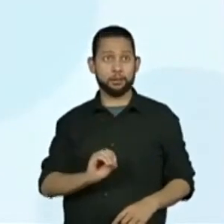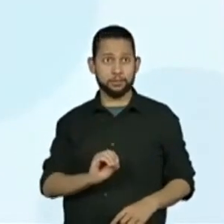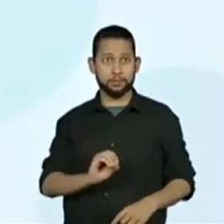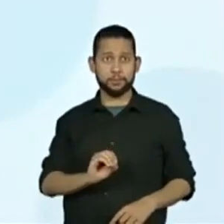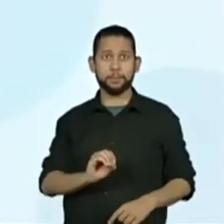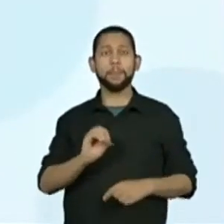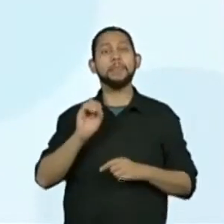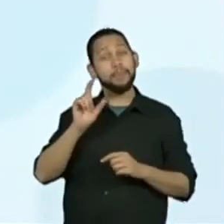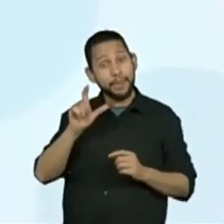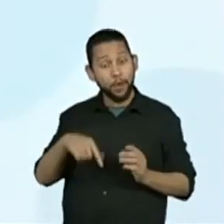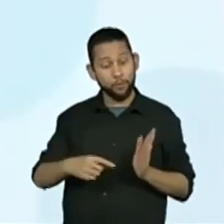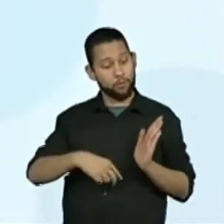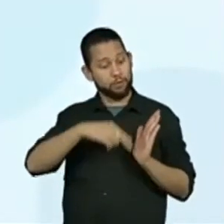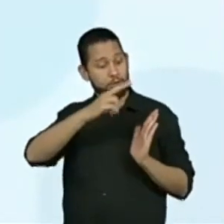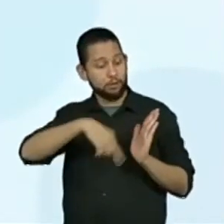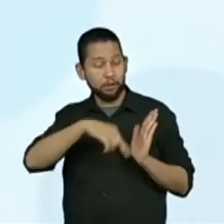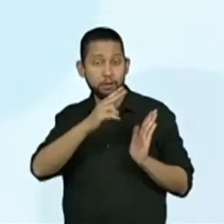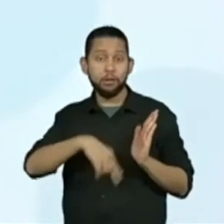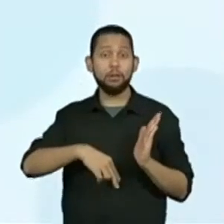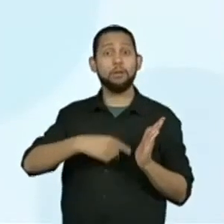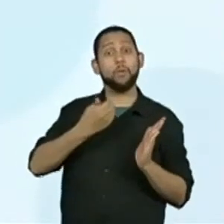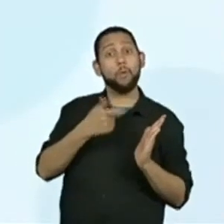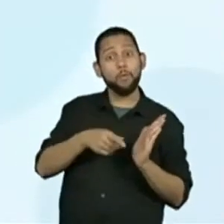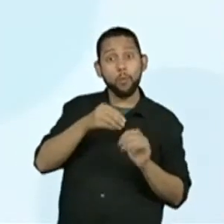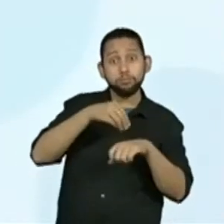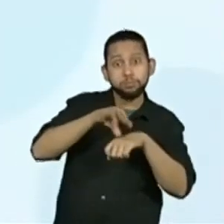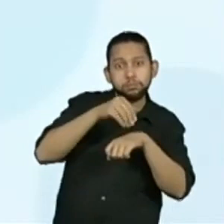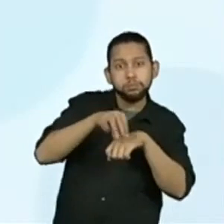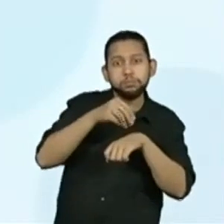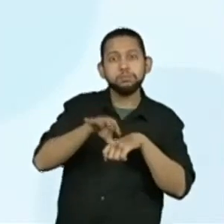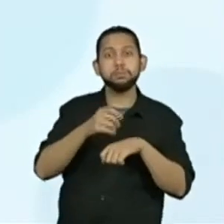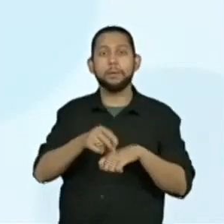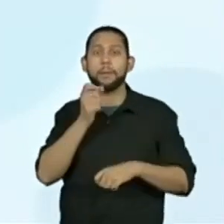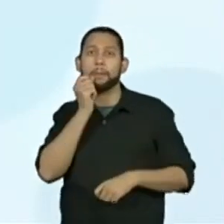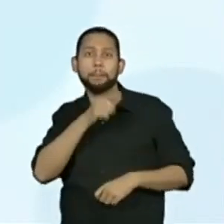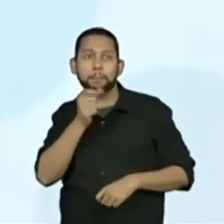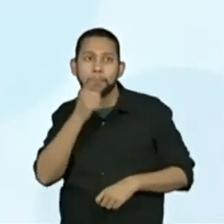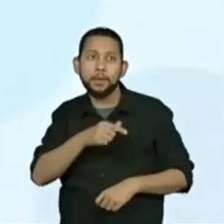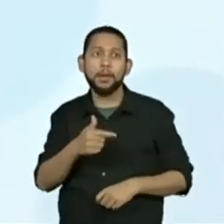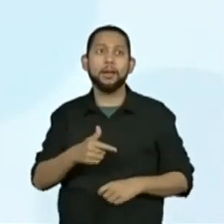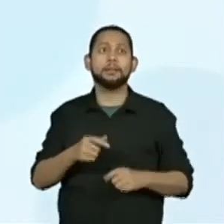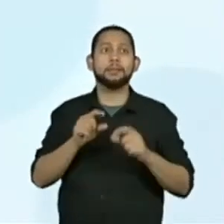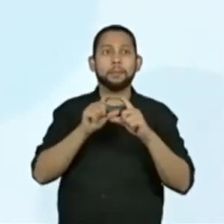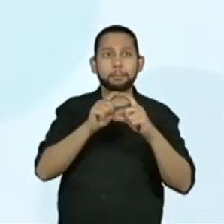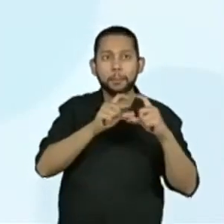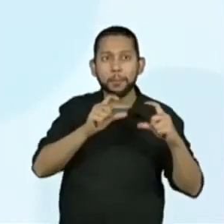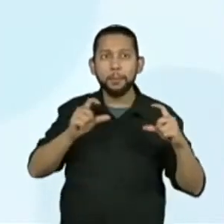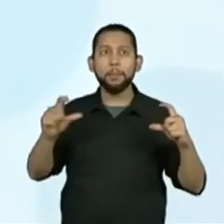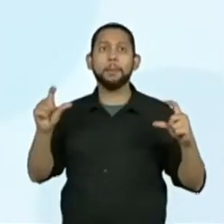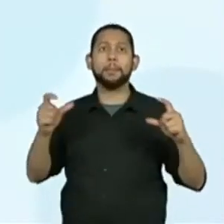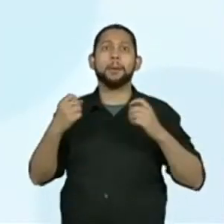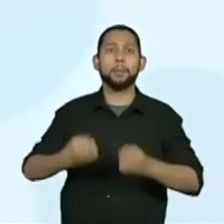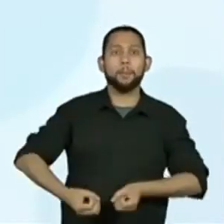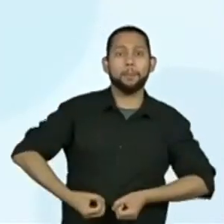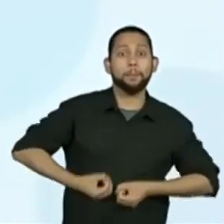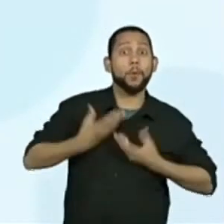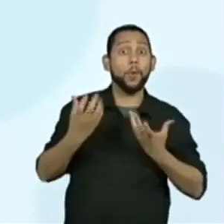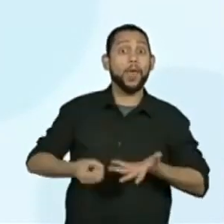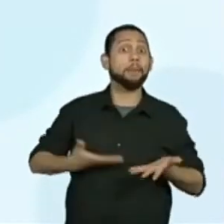LP10. Ler, ouvir e compreender com autonomia anedotas, piadas, cartuns, poemas.